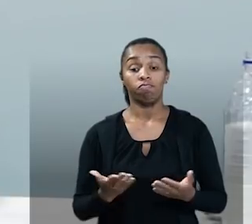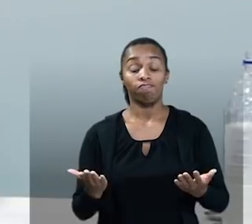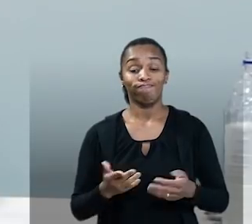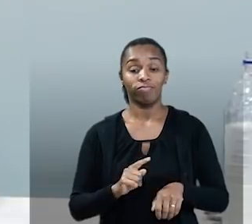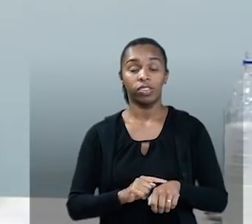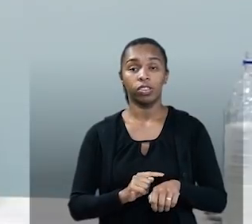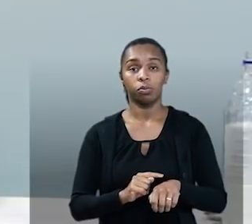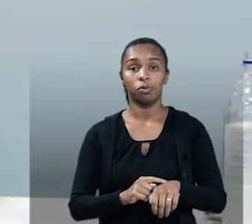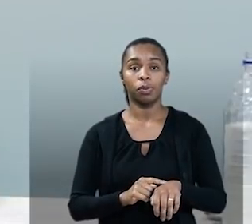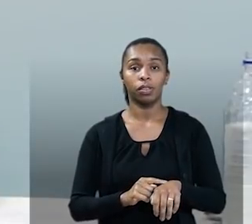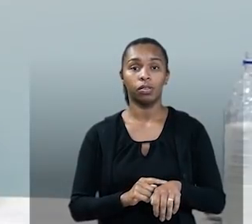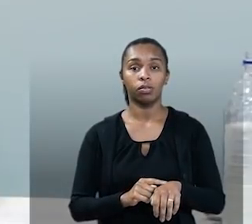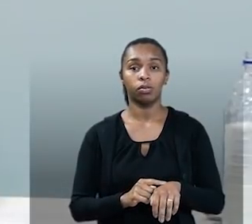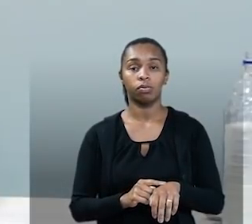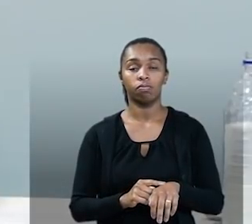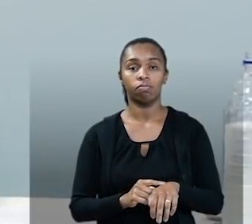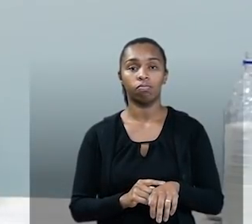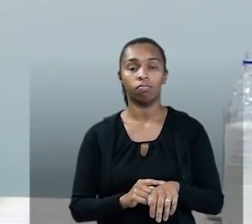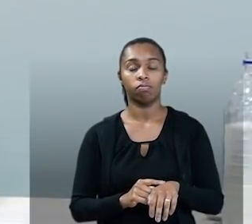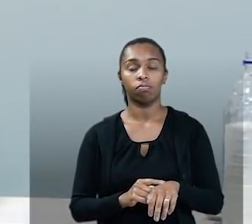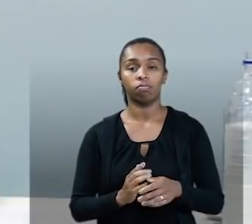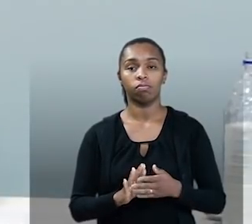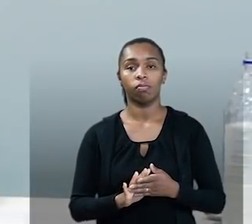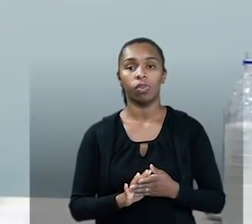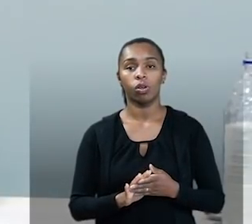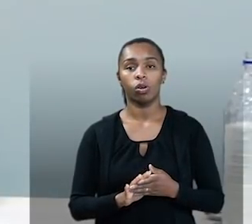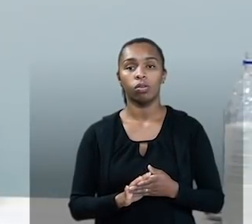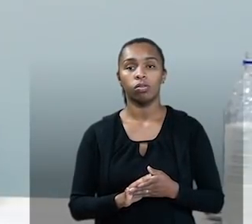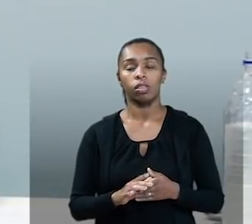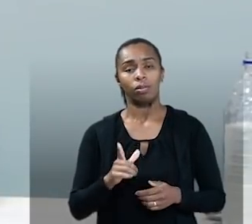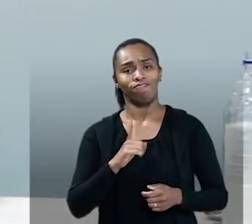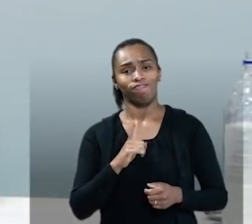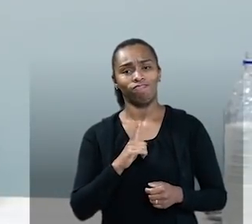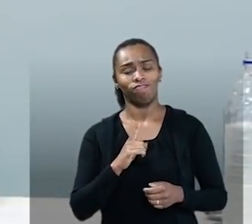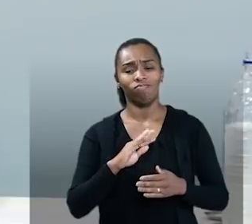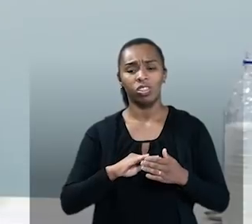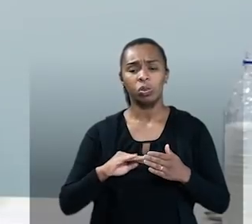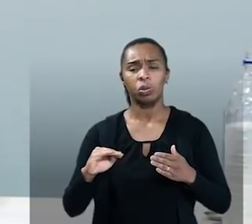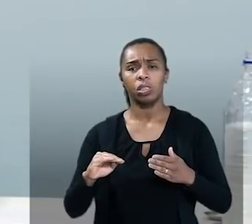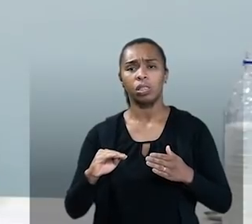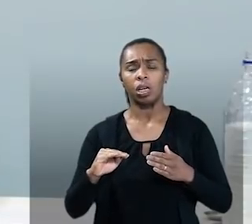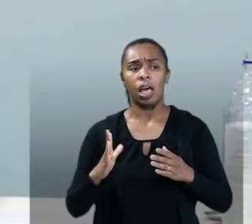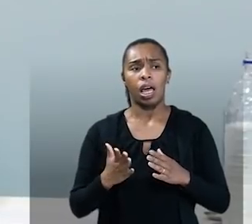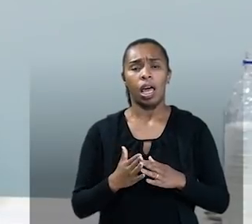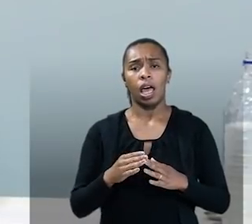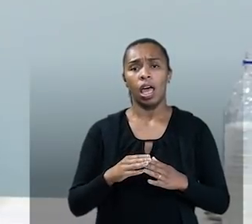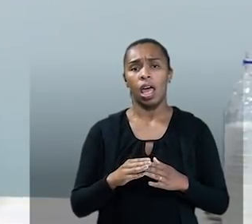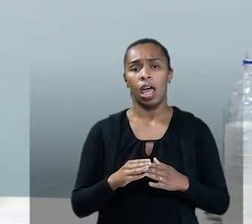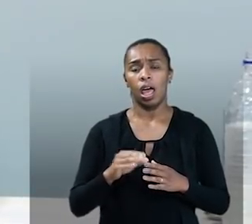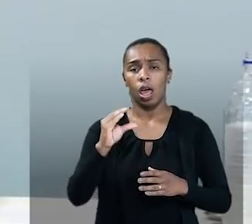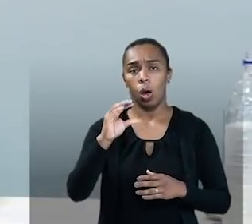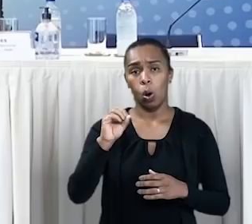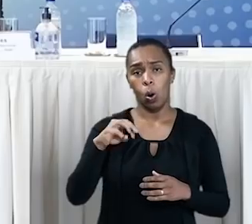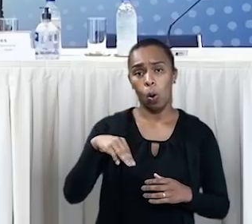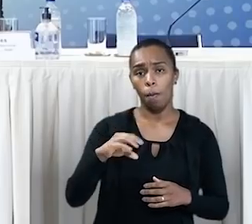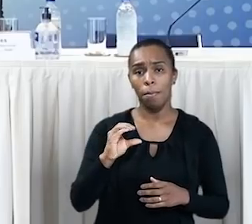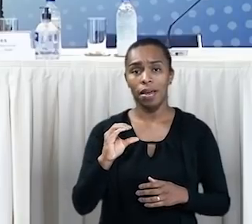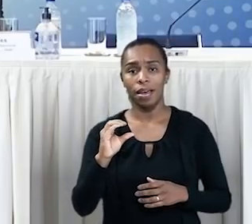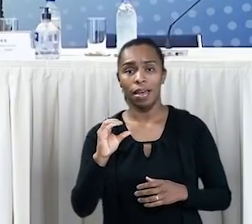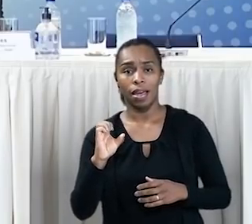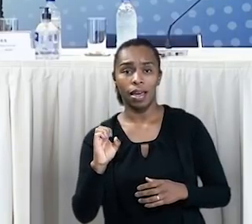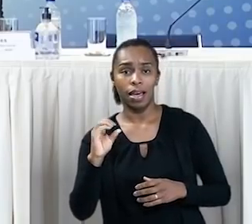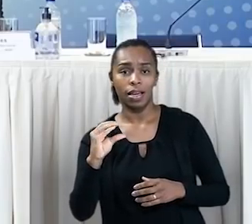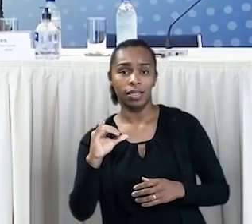momento, e o que se pretende, tem a ausência de comerciais, portanto, o tempo do